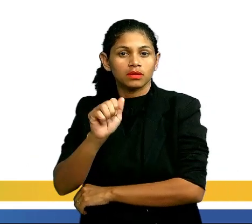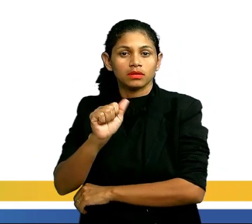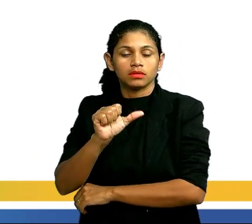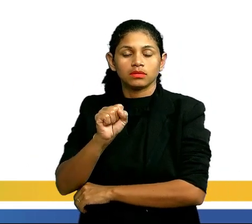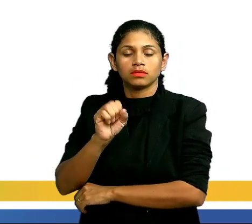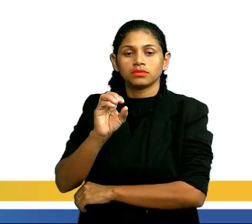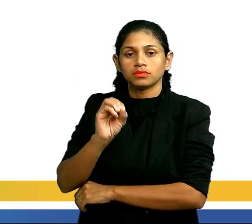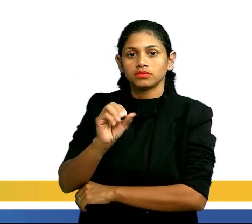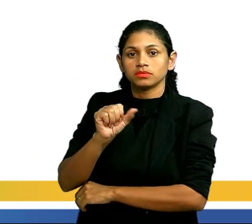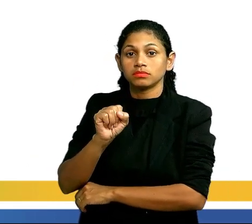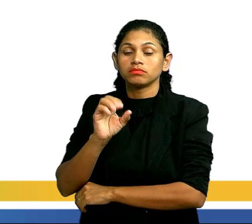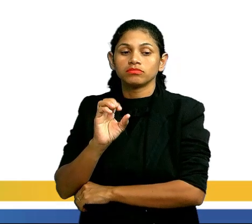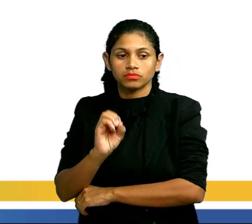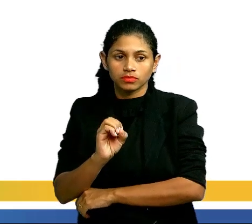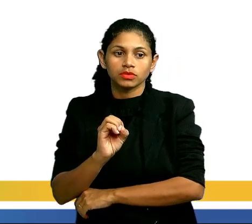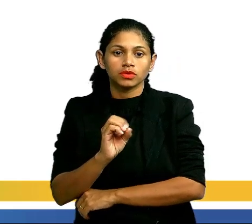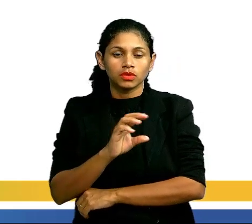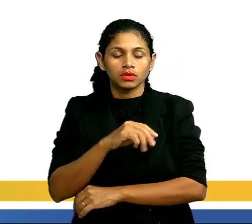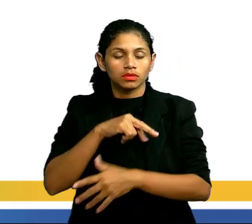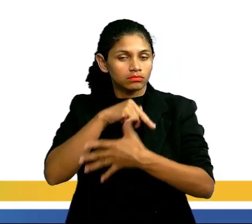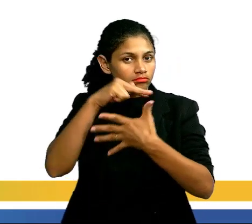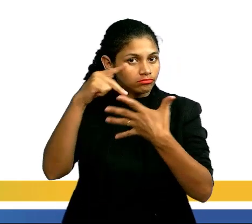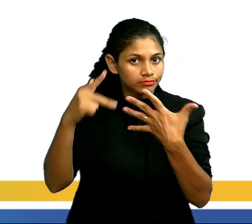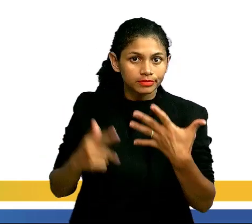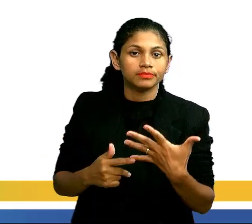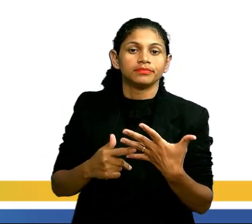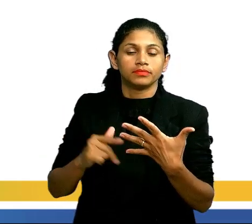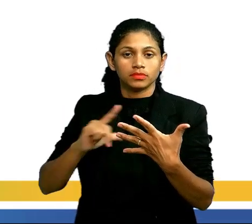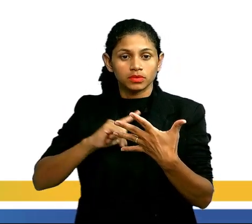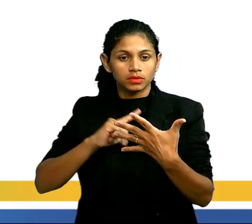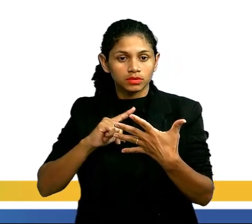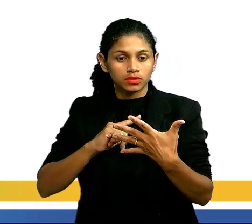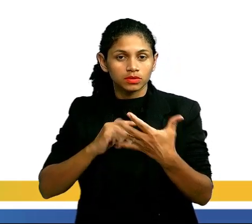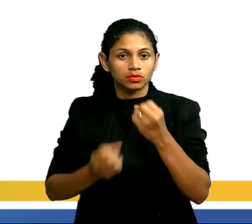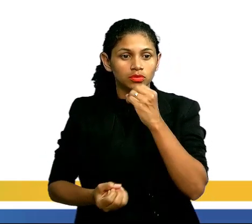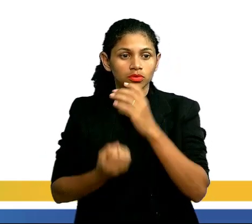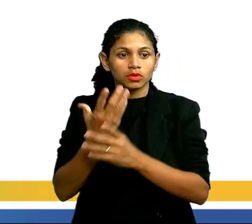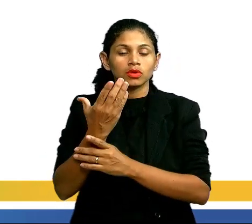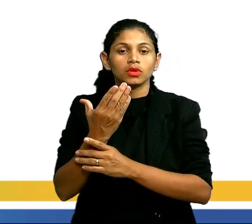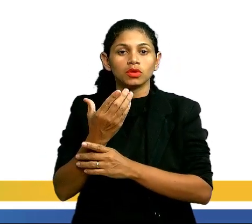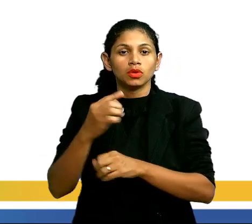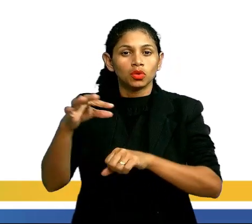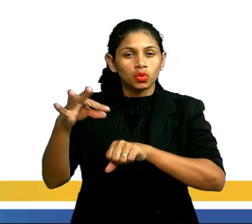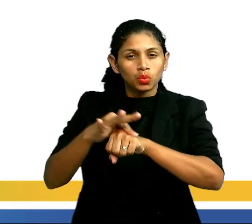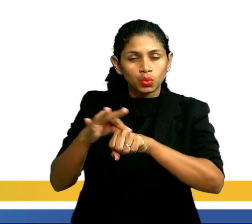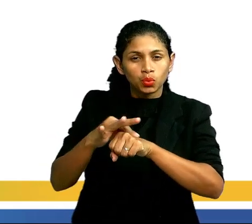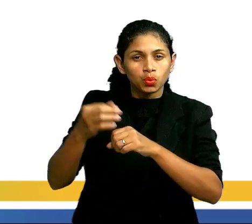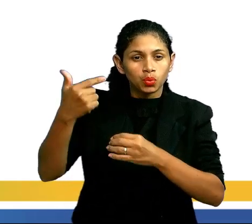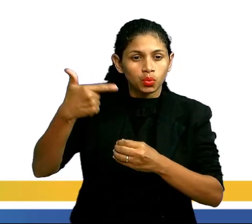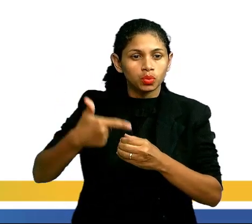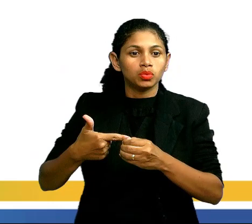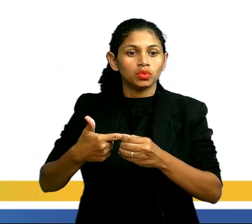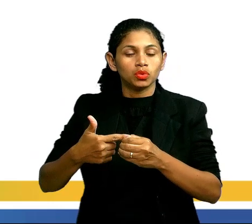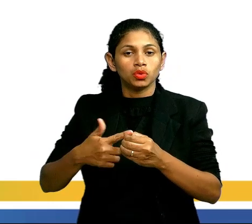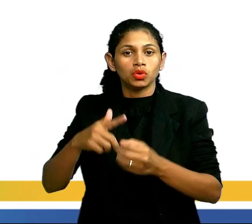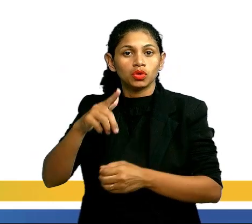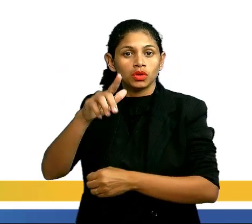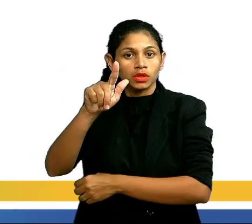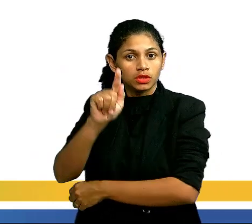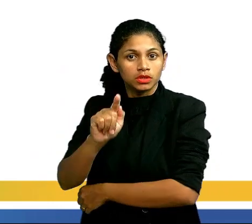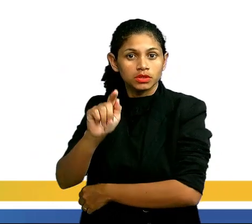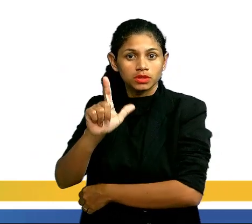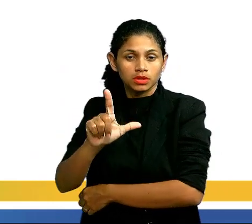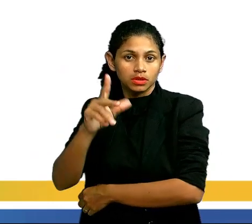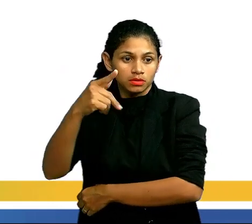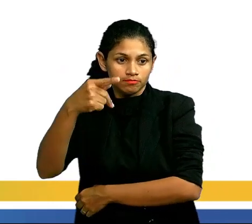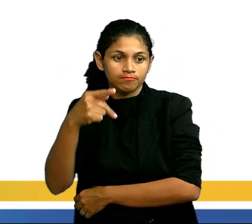Metano, etano, propano, butano. Então, nós vamos ter ali na formação do petróleo a retirada do GLP, que é o gás liquefeito